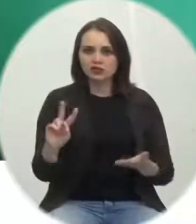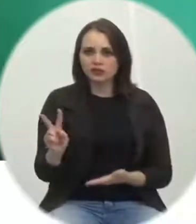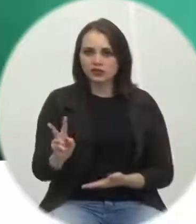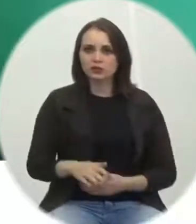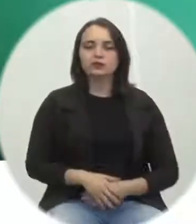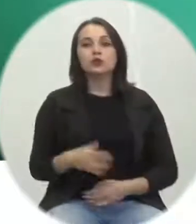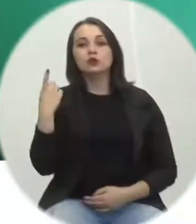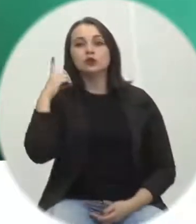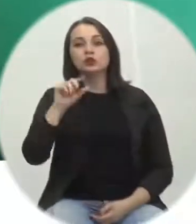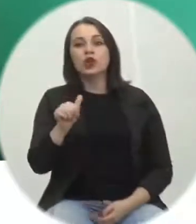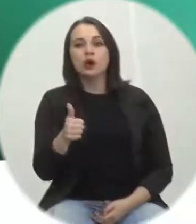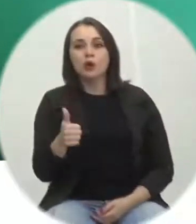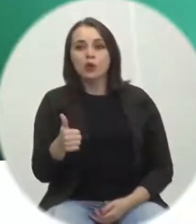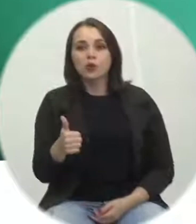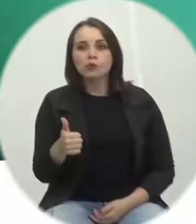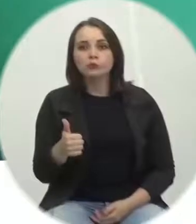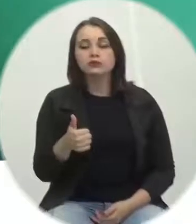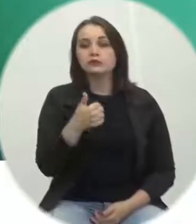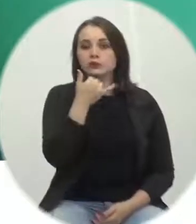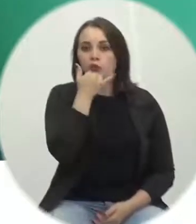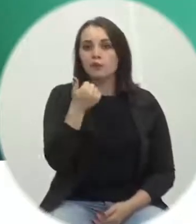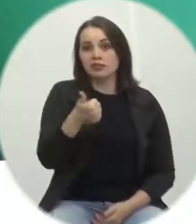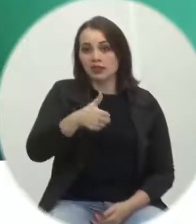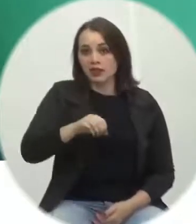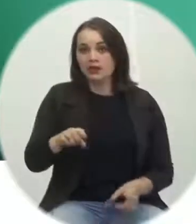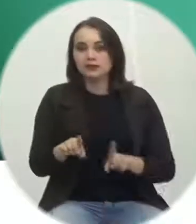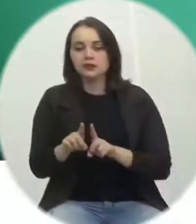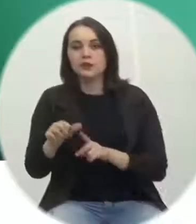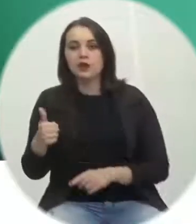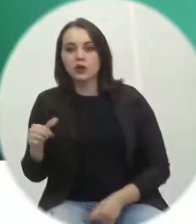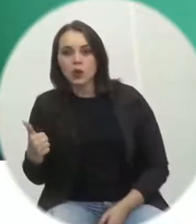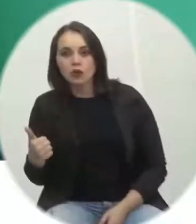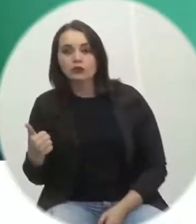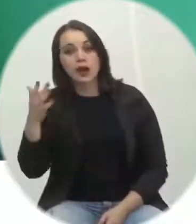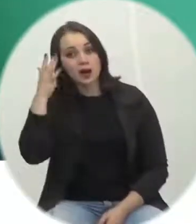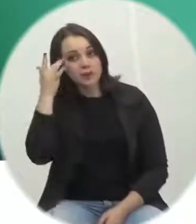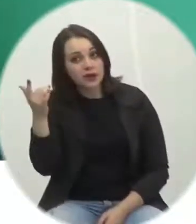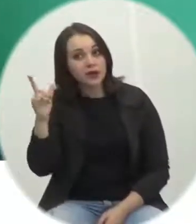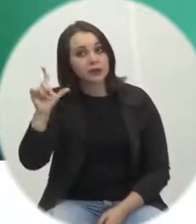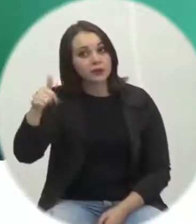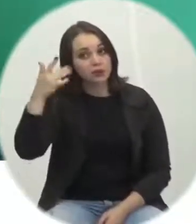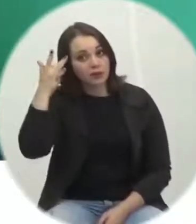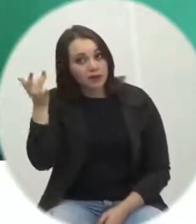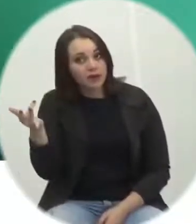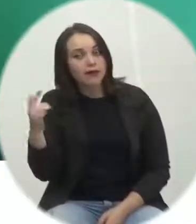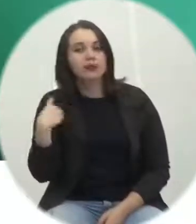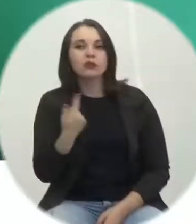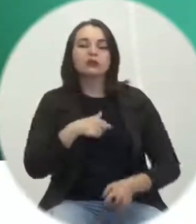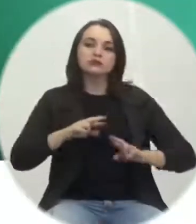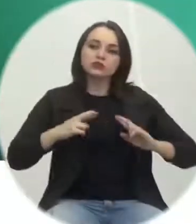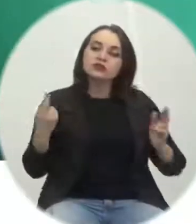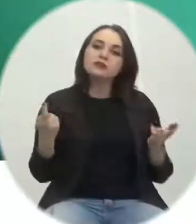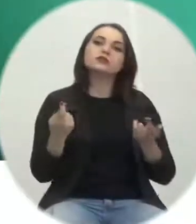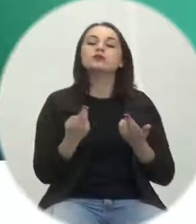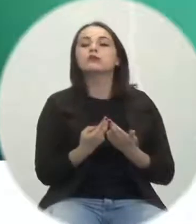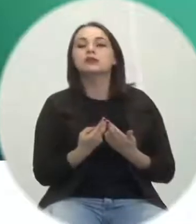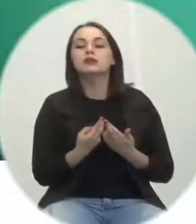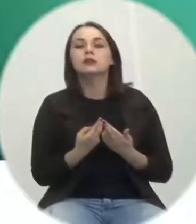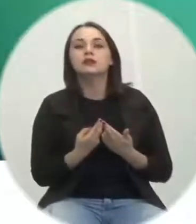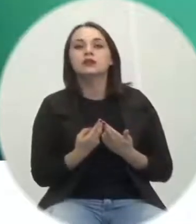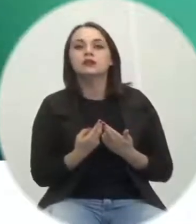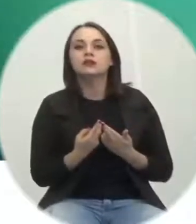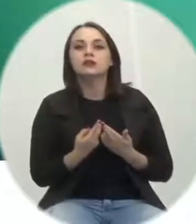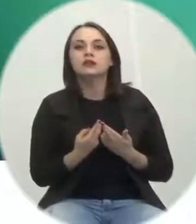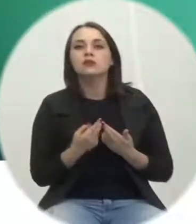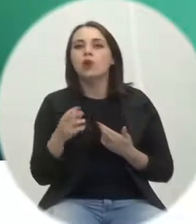no dia 10 e no dia 11 de março, portanto amanhã e depois de amanhã, reuniremos OAB,